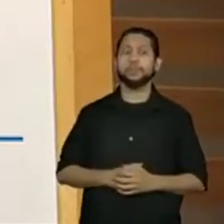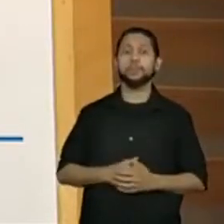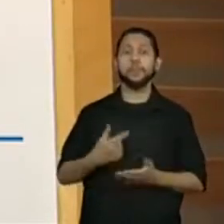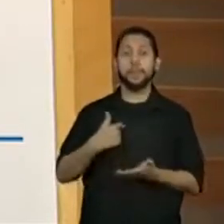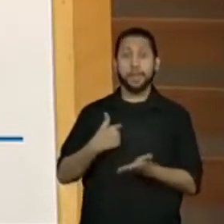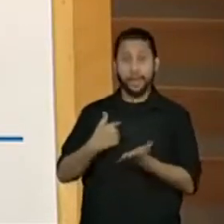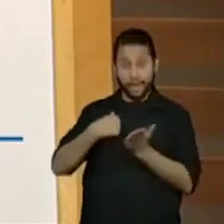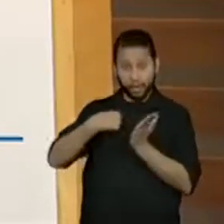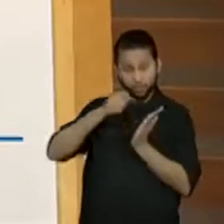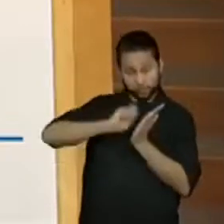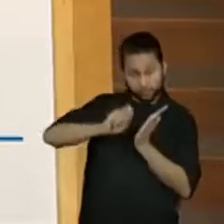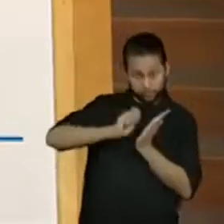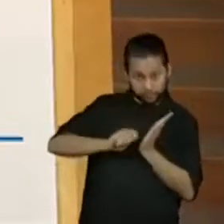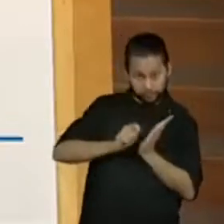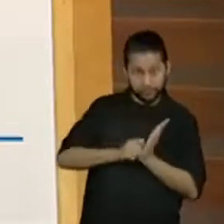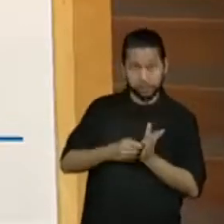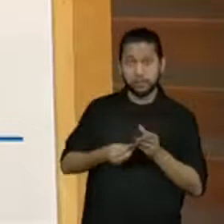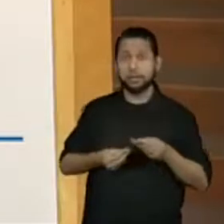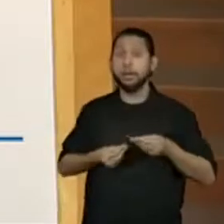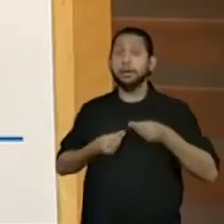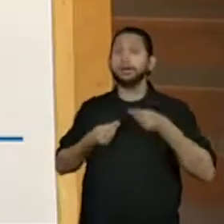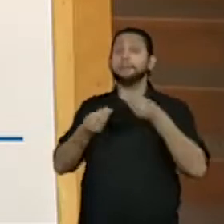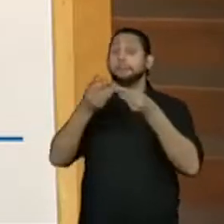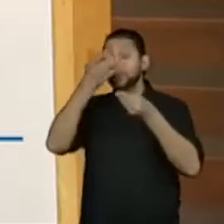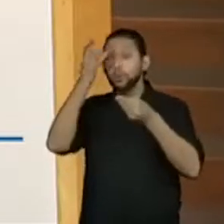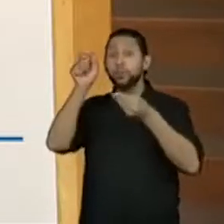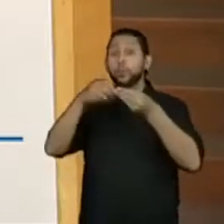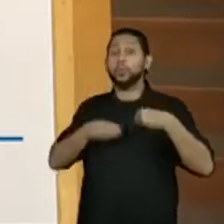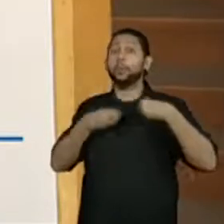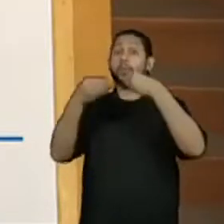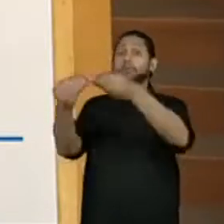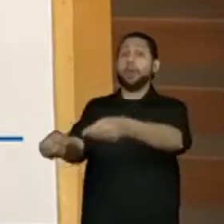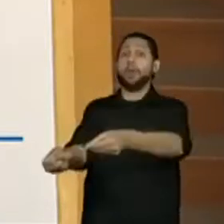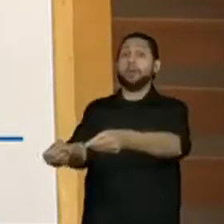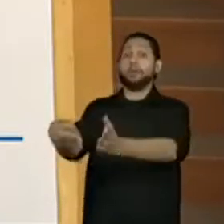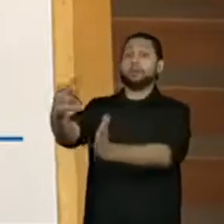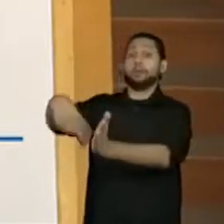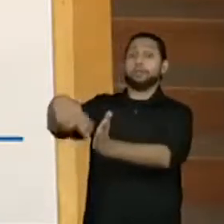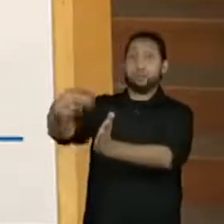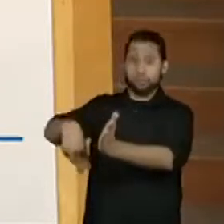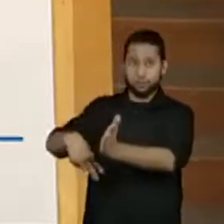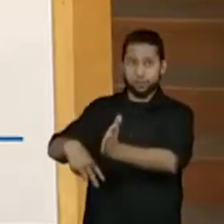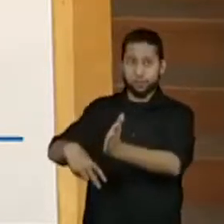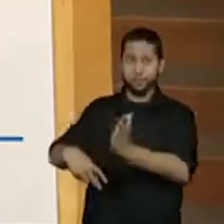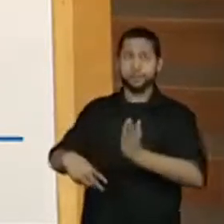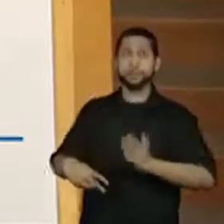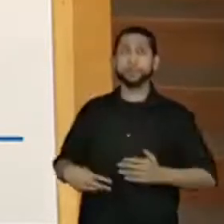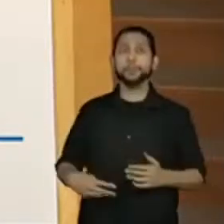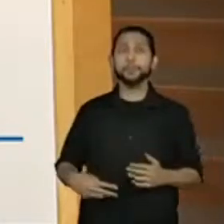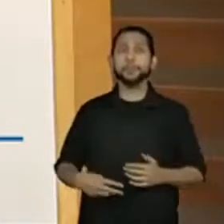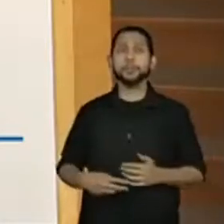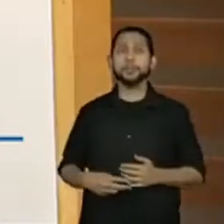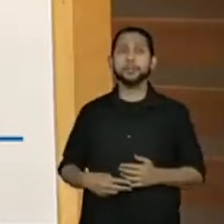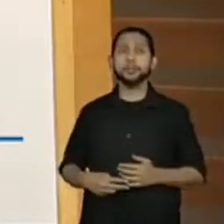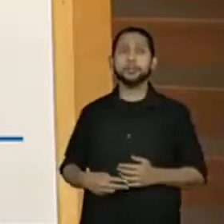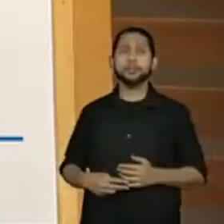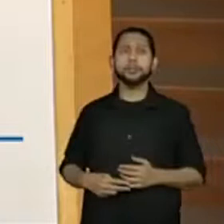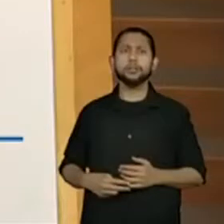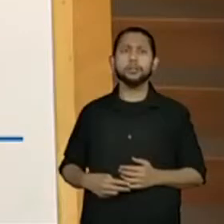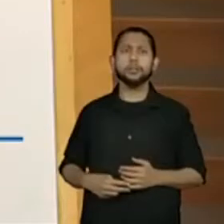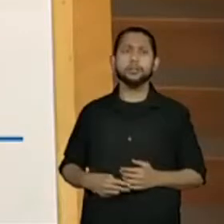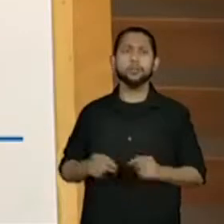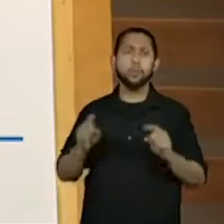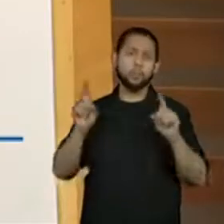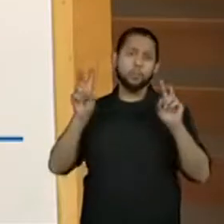E assinatura. O destinatário, gente, e no caso, o remetente, a gente pode até...